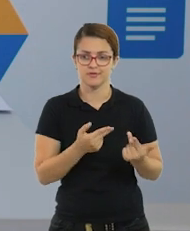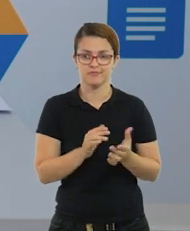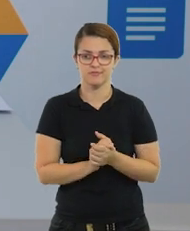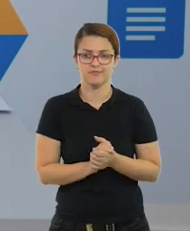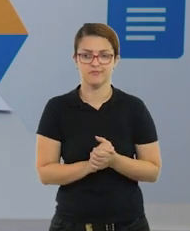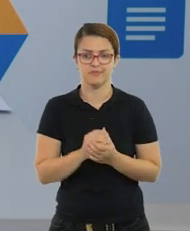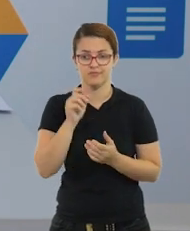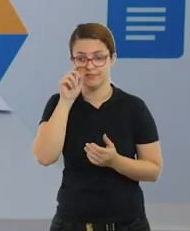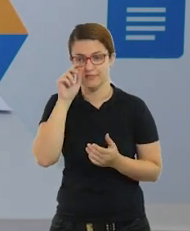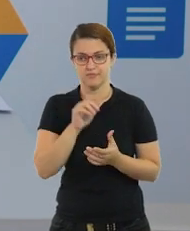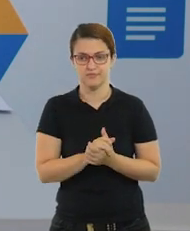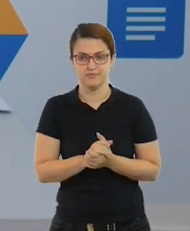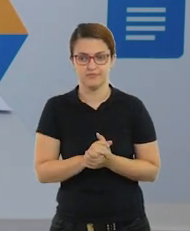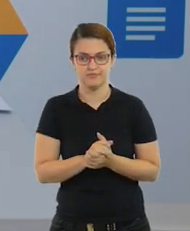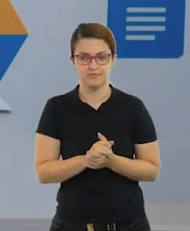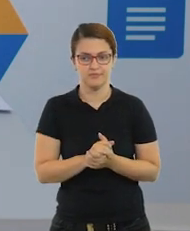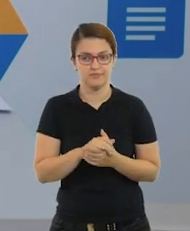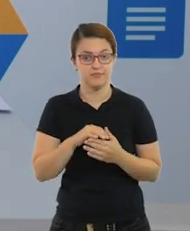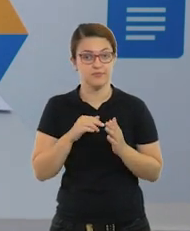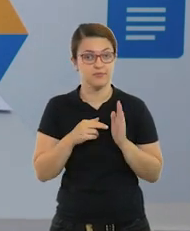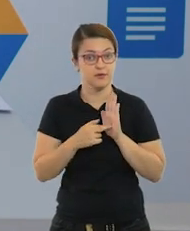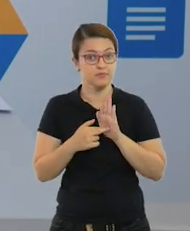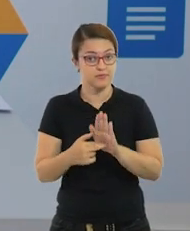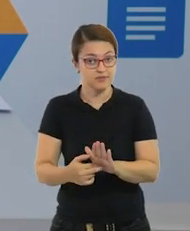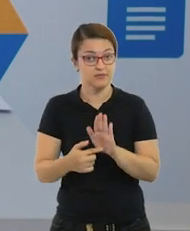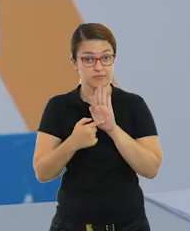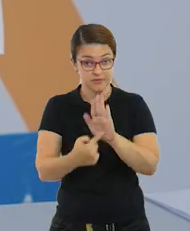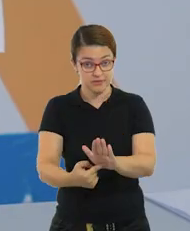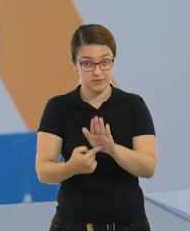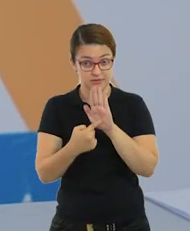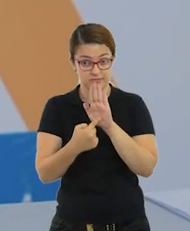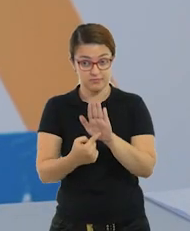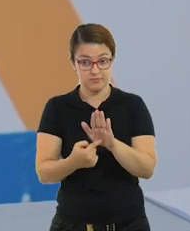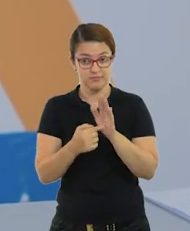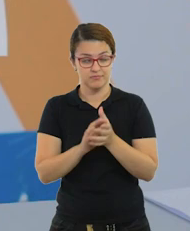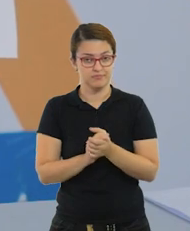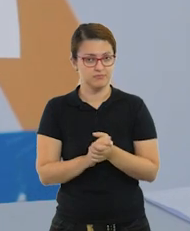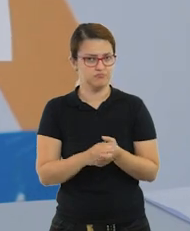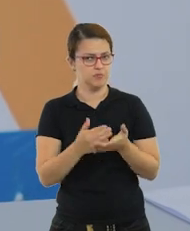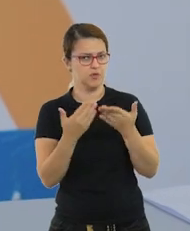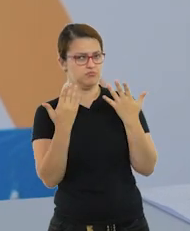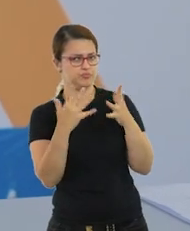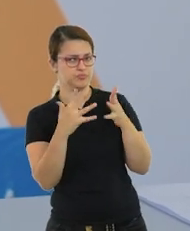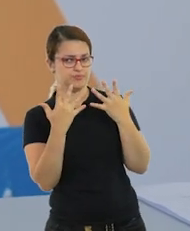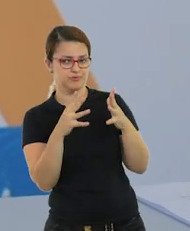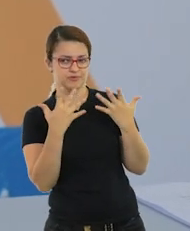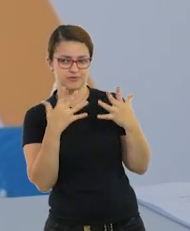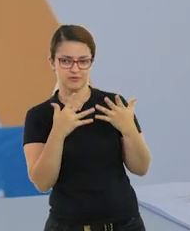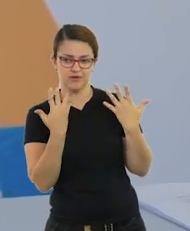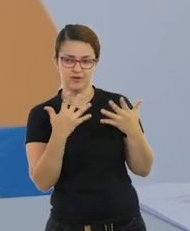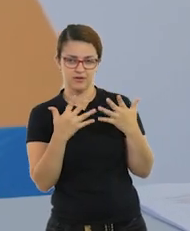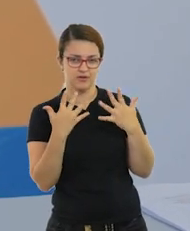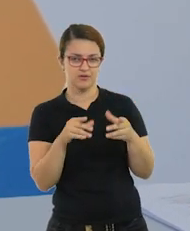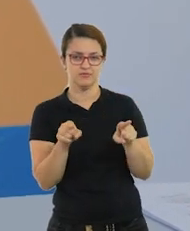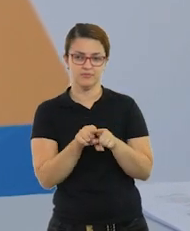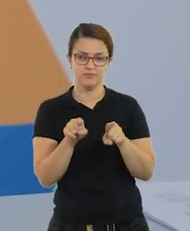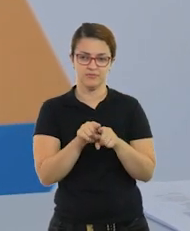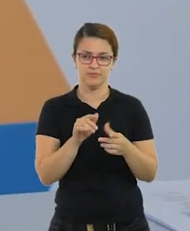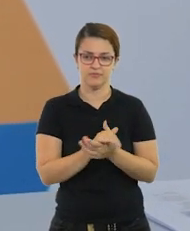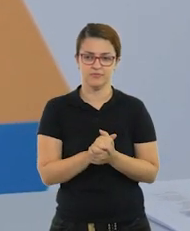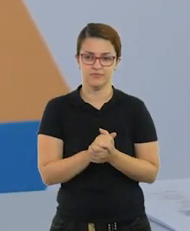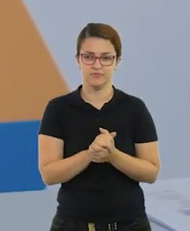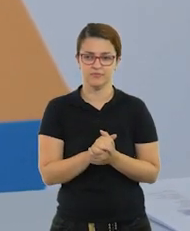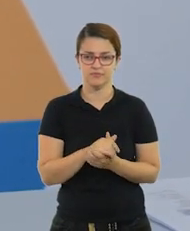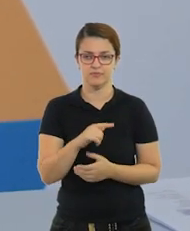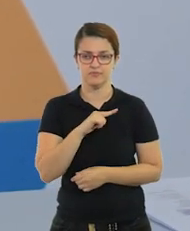Vocês podem ter vivido um momento onde vocês fizeram uma apresentação e os familiares de vocês foram prestigiar vocês